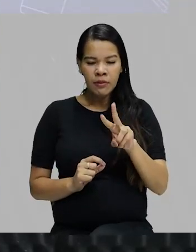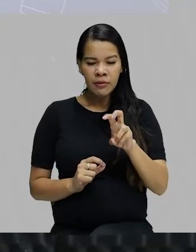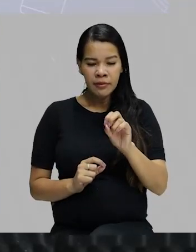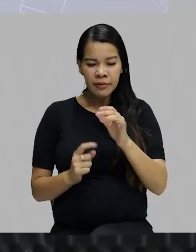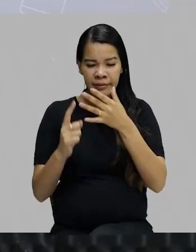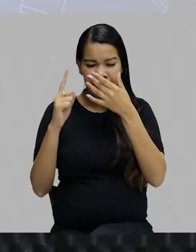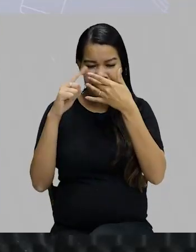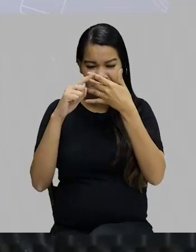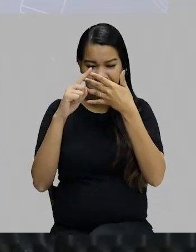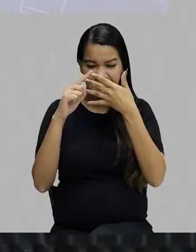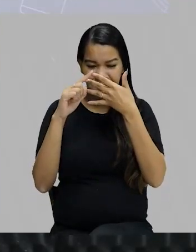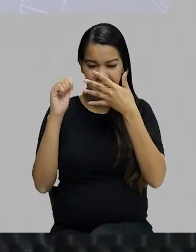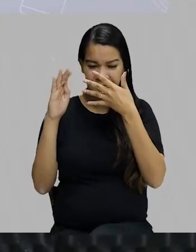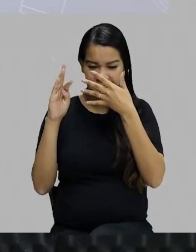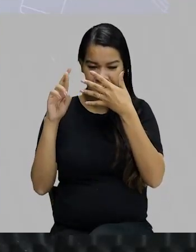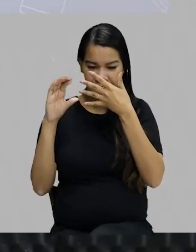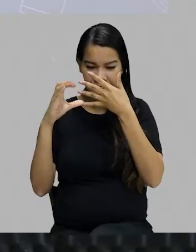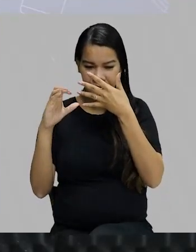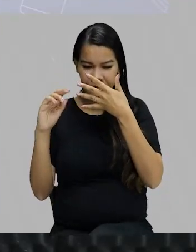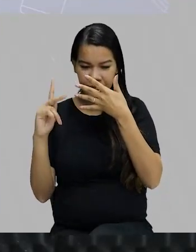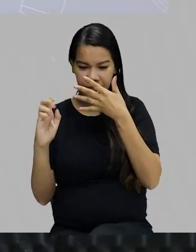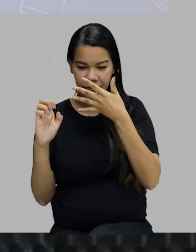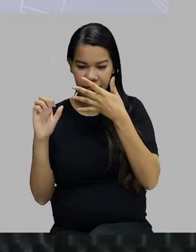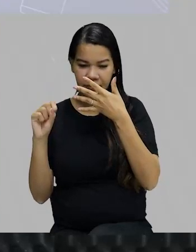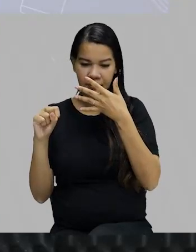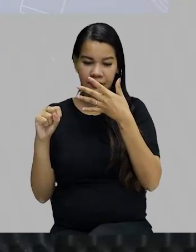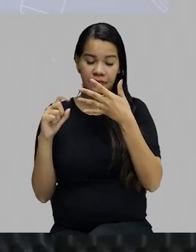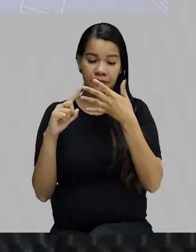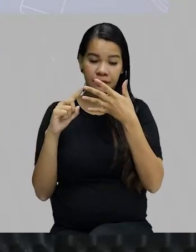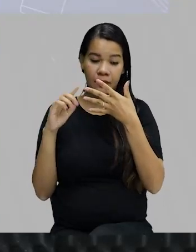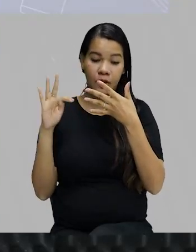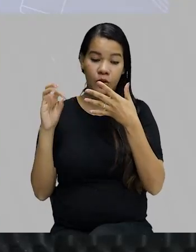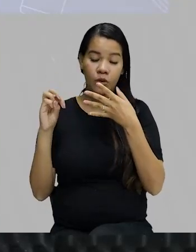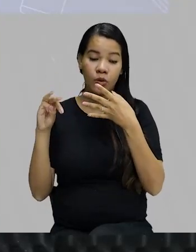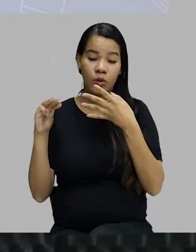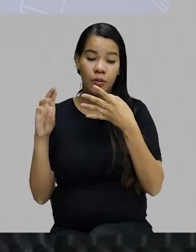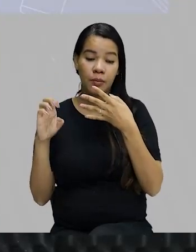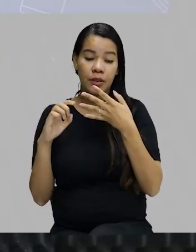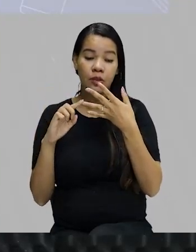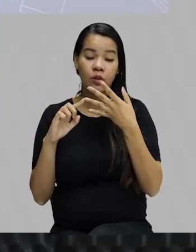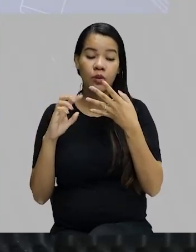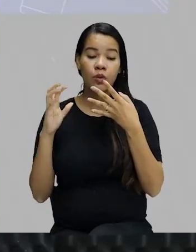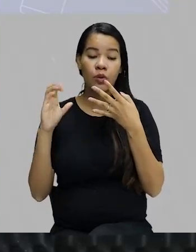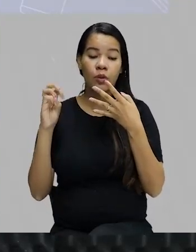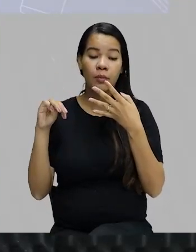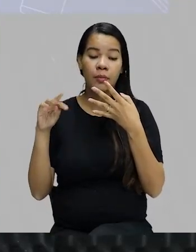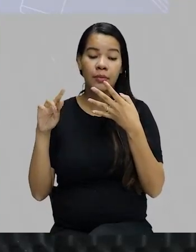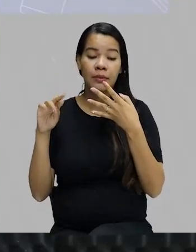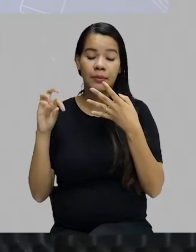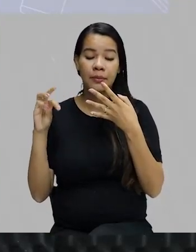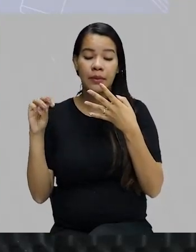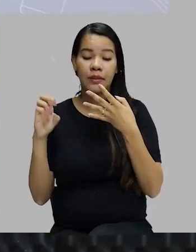tome, compra-me, vena, abridos. Então, tenho,